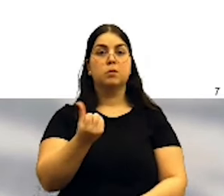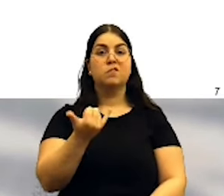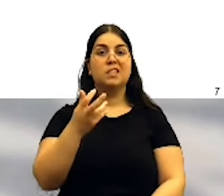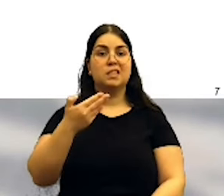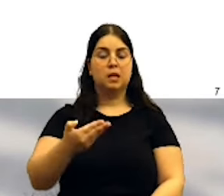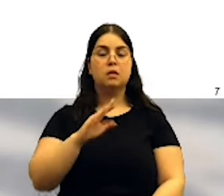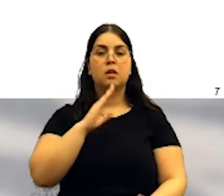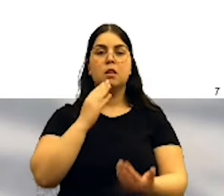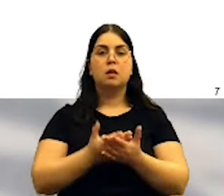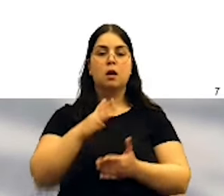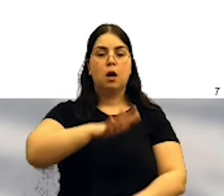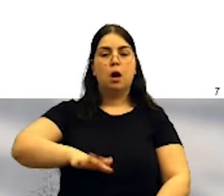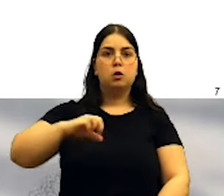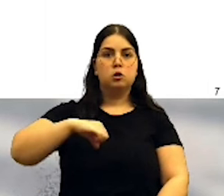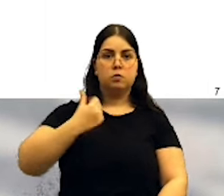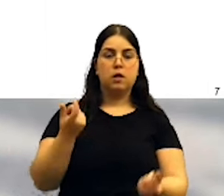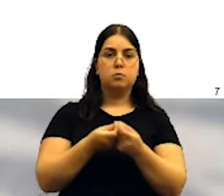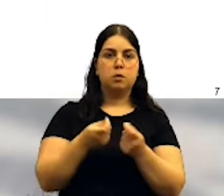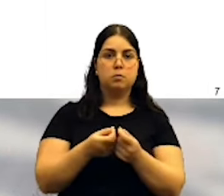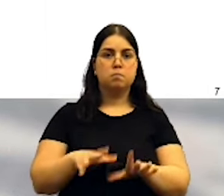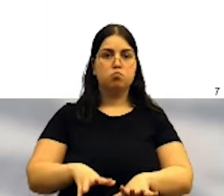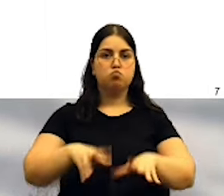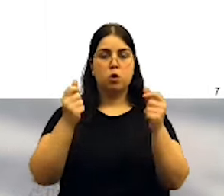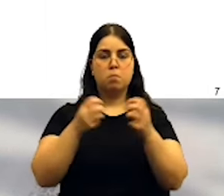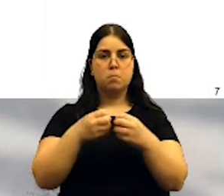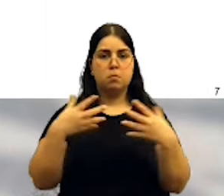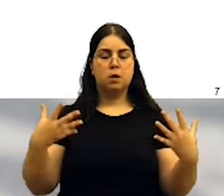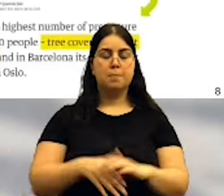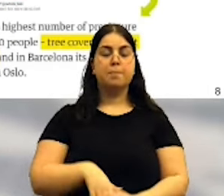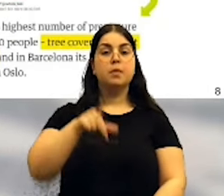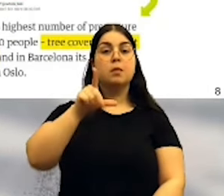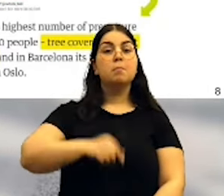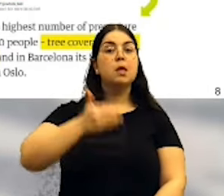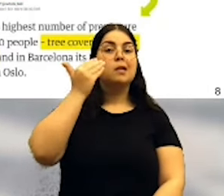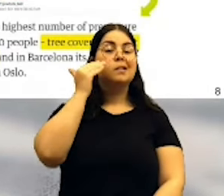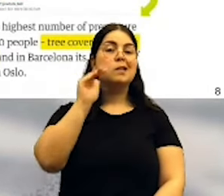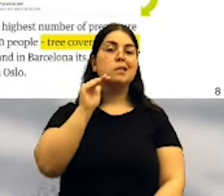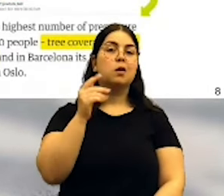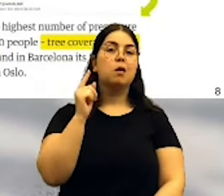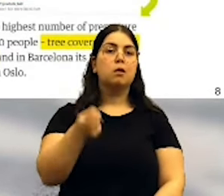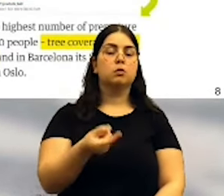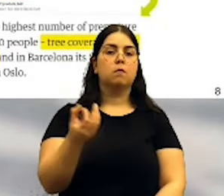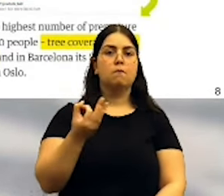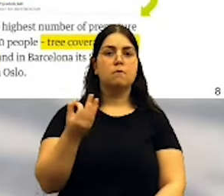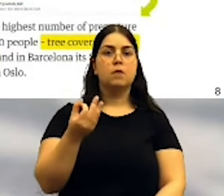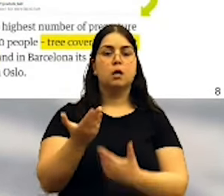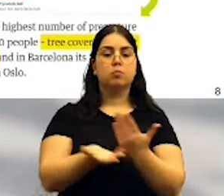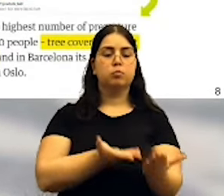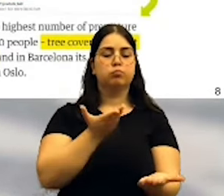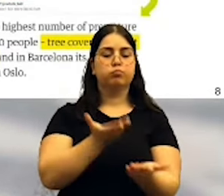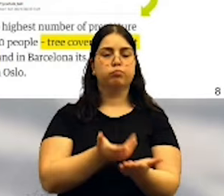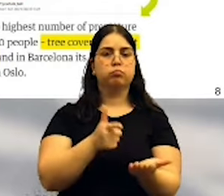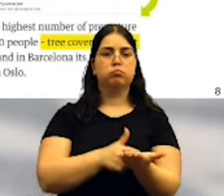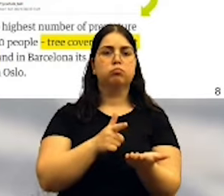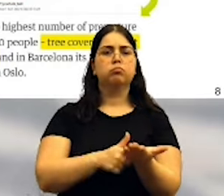de aumentar as zonas verdes de proximidade. Eu chamava a atenção pelo facto de, quando apresentámos esta proposta,